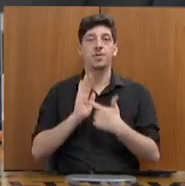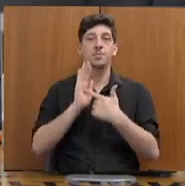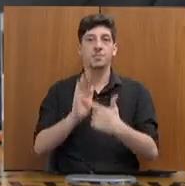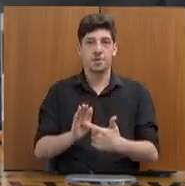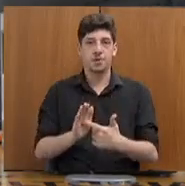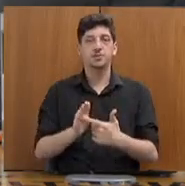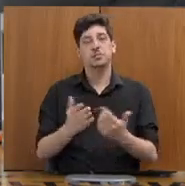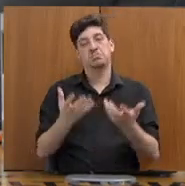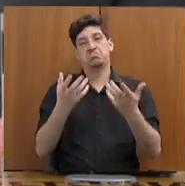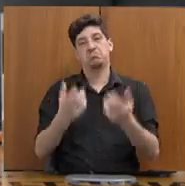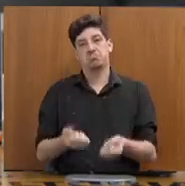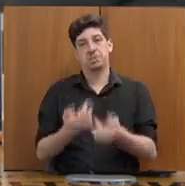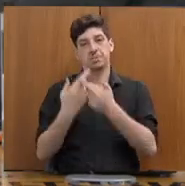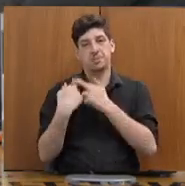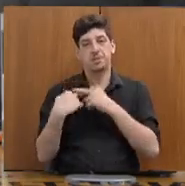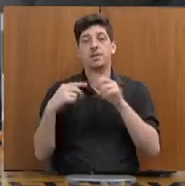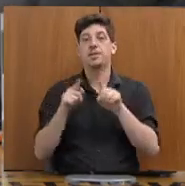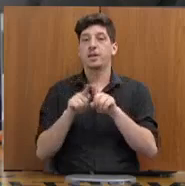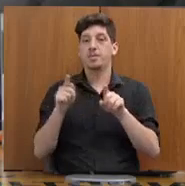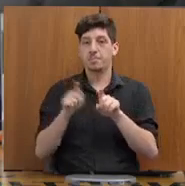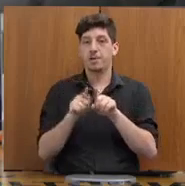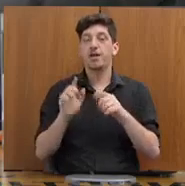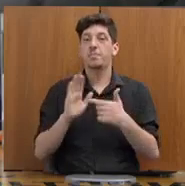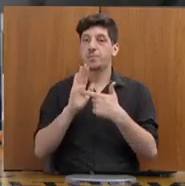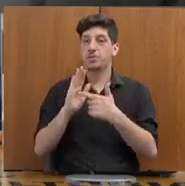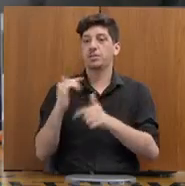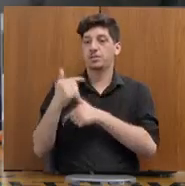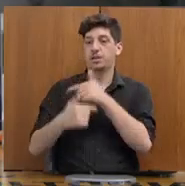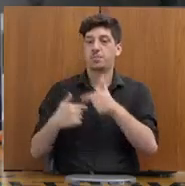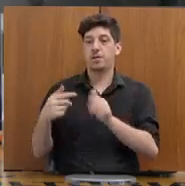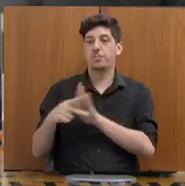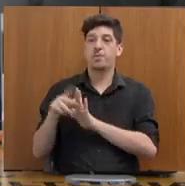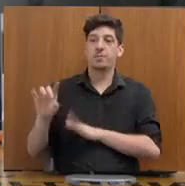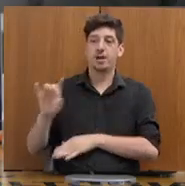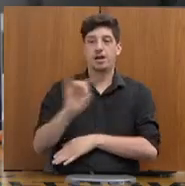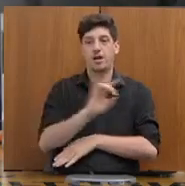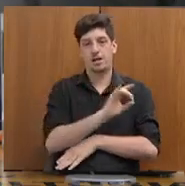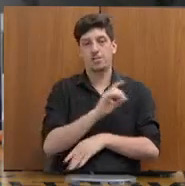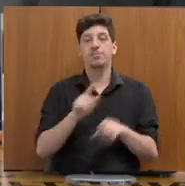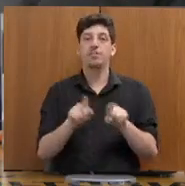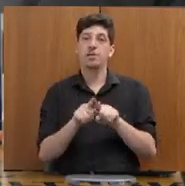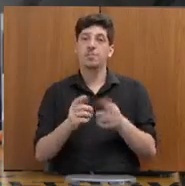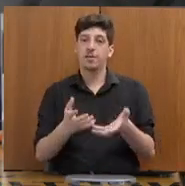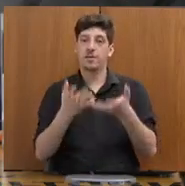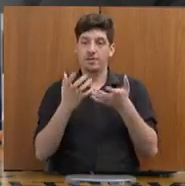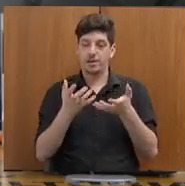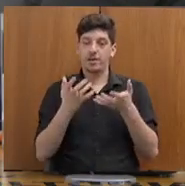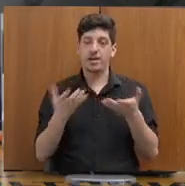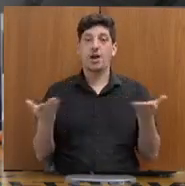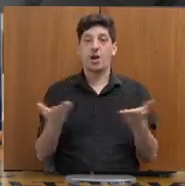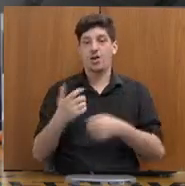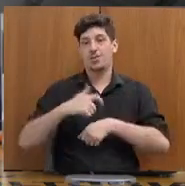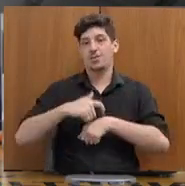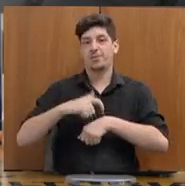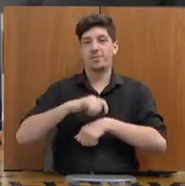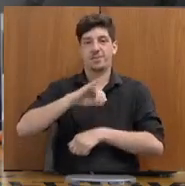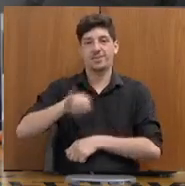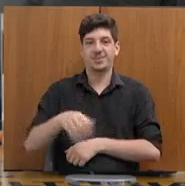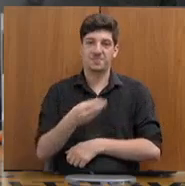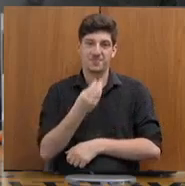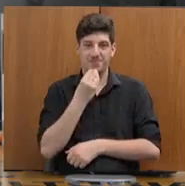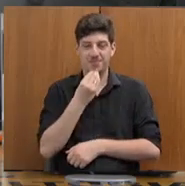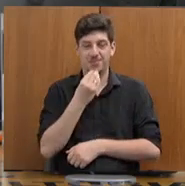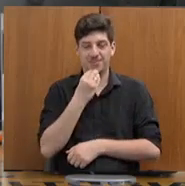tentando dar um pouco, mostrando o seu trabalho. E gostaria até de aproveitar a oportunidade